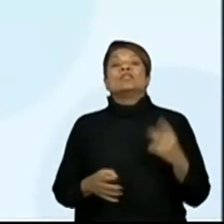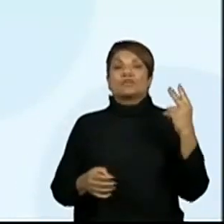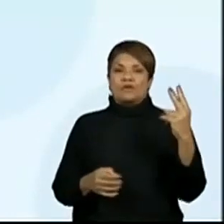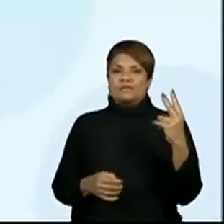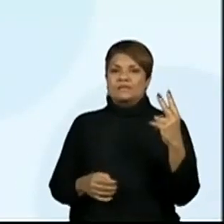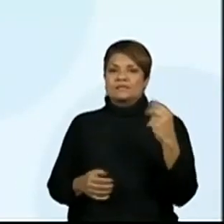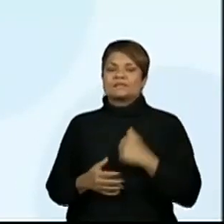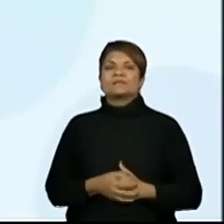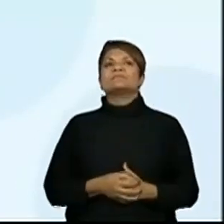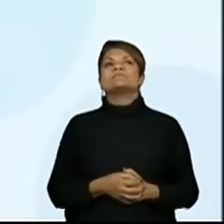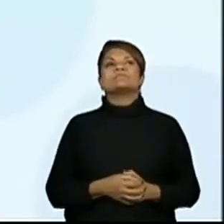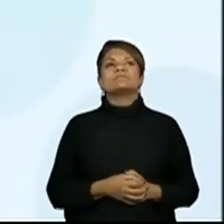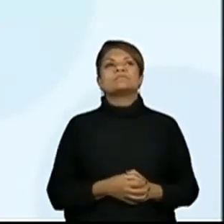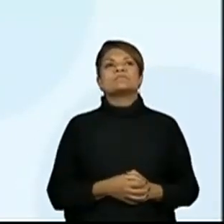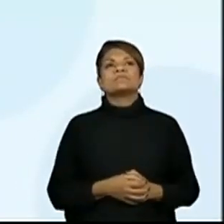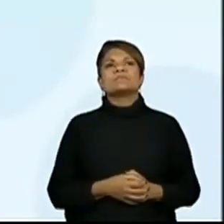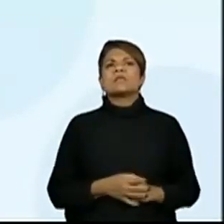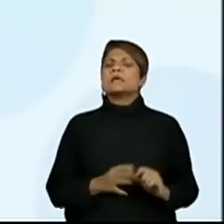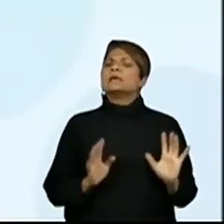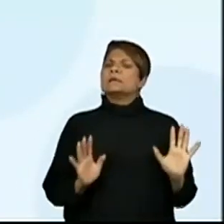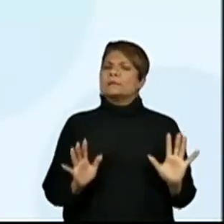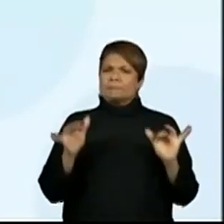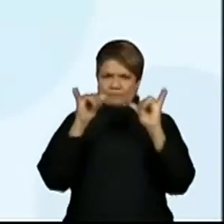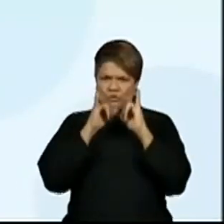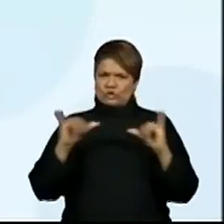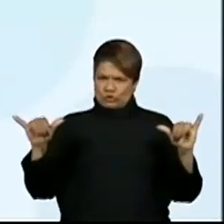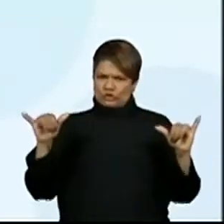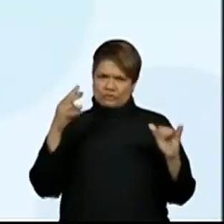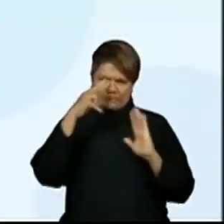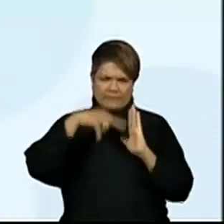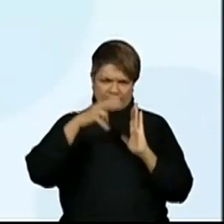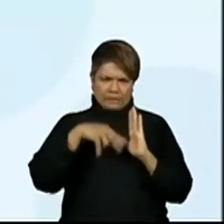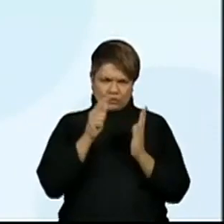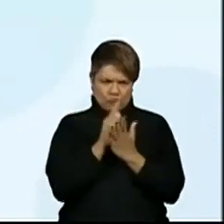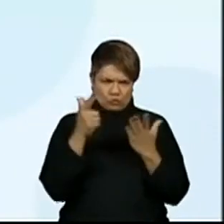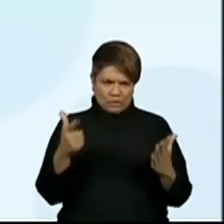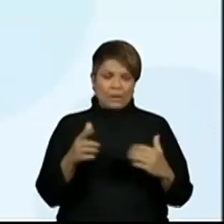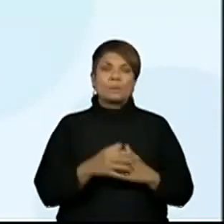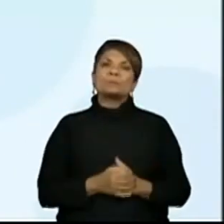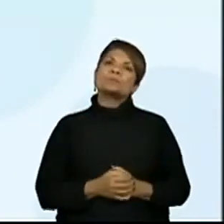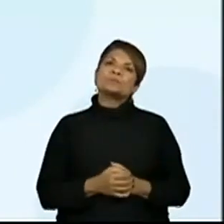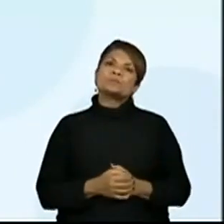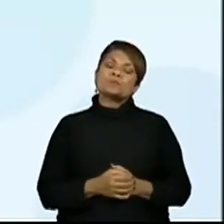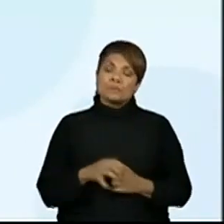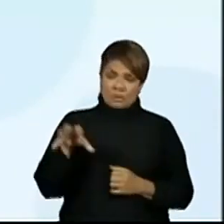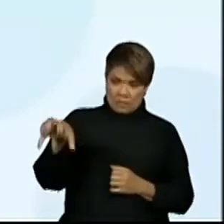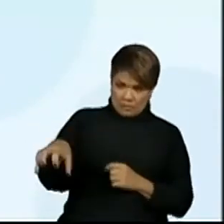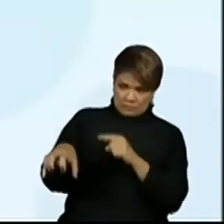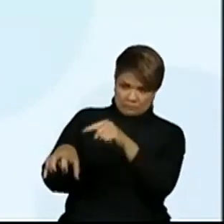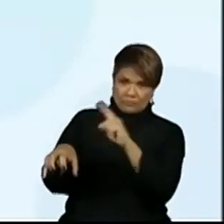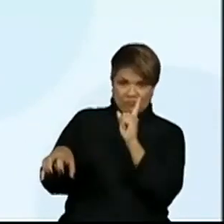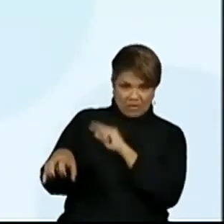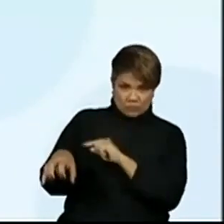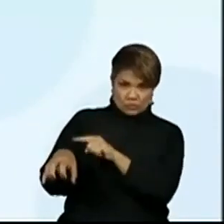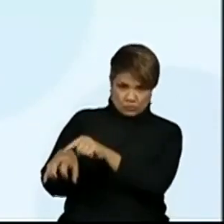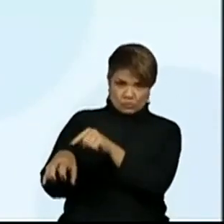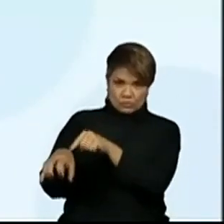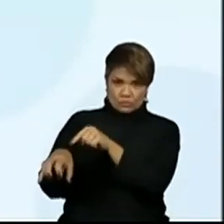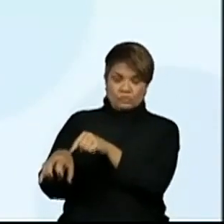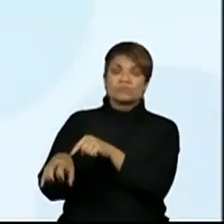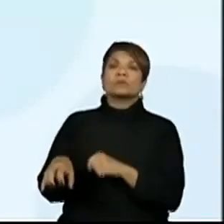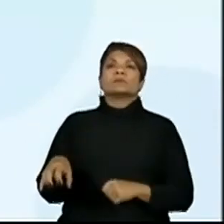Dois. De acordo com a notícia, o canil clandestino foi